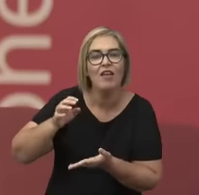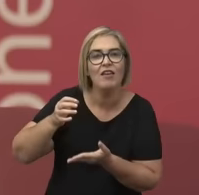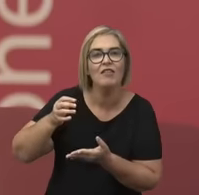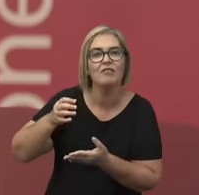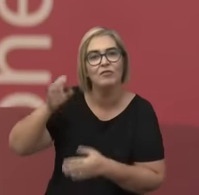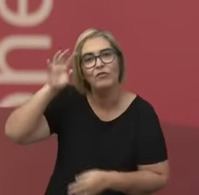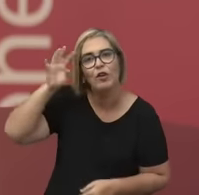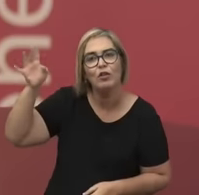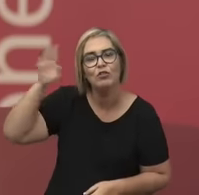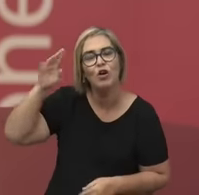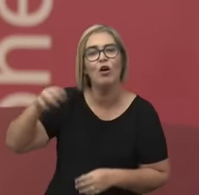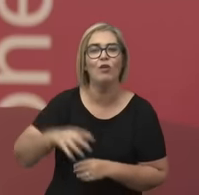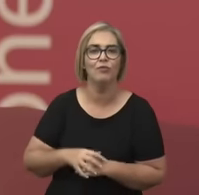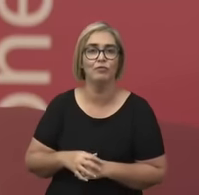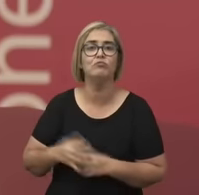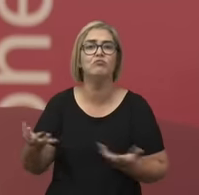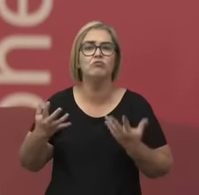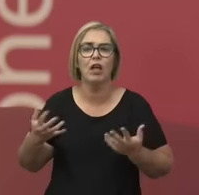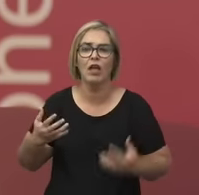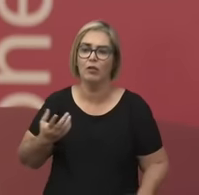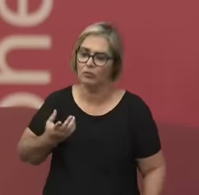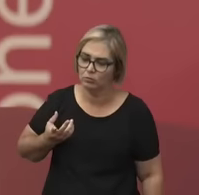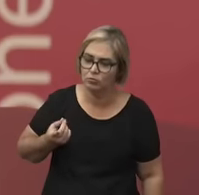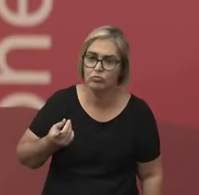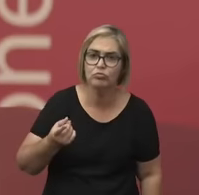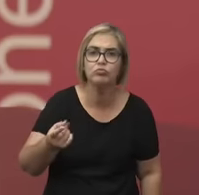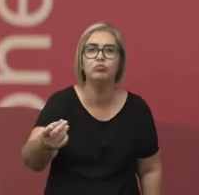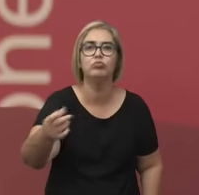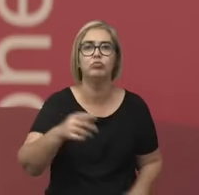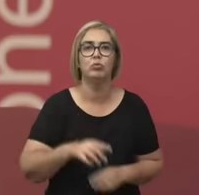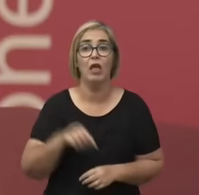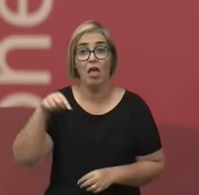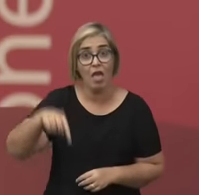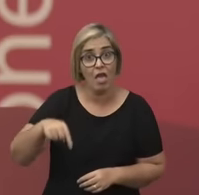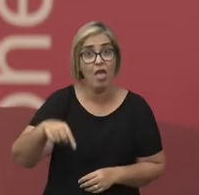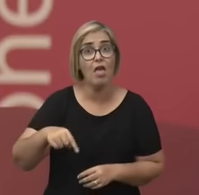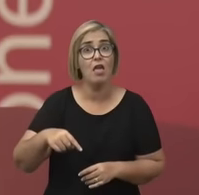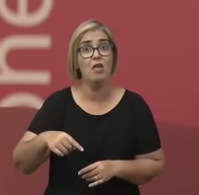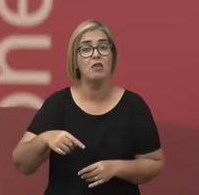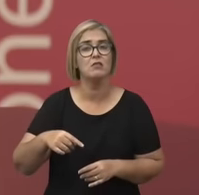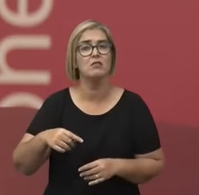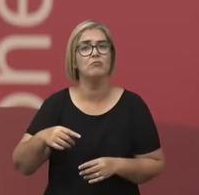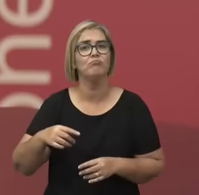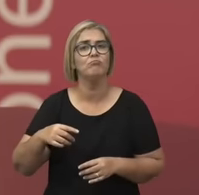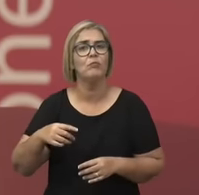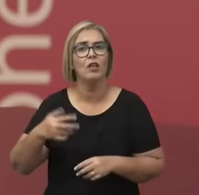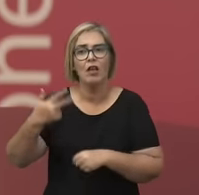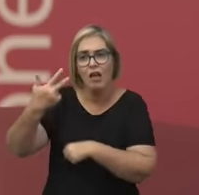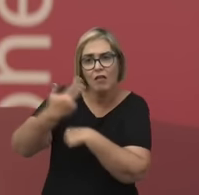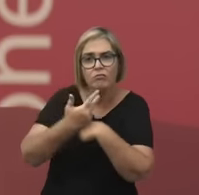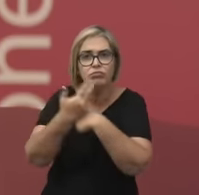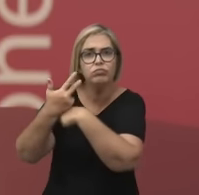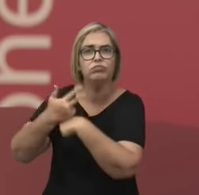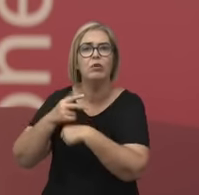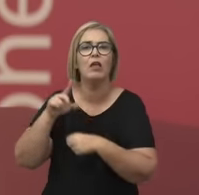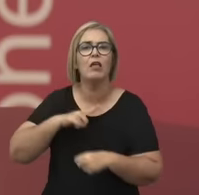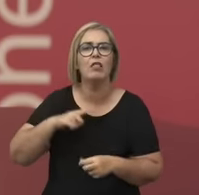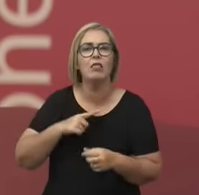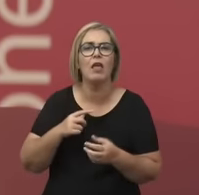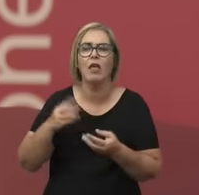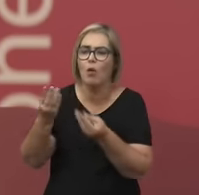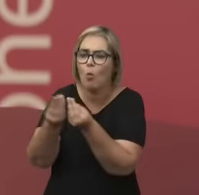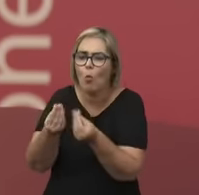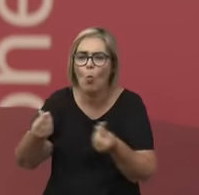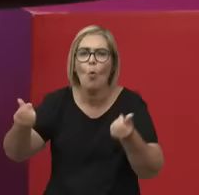programa que educa, um programa que traz um conteúdo de qualidade para o público